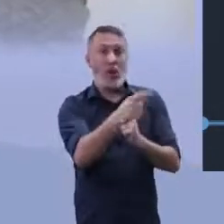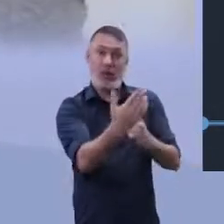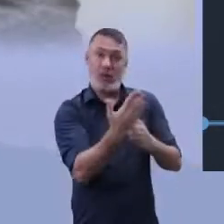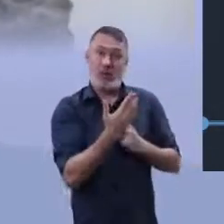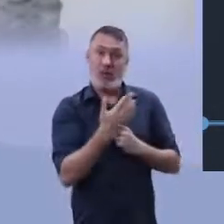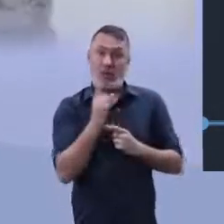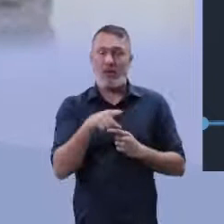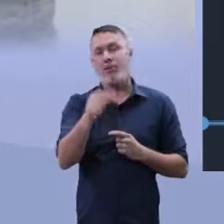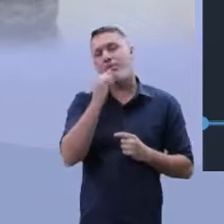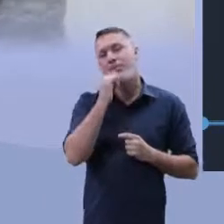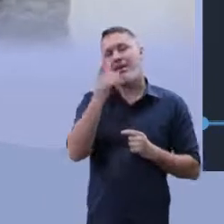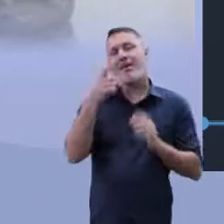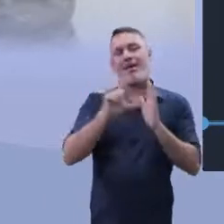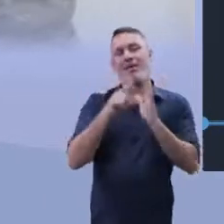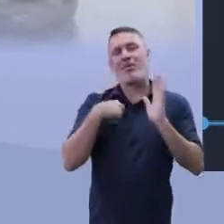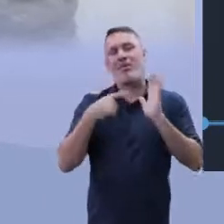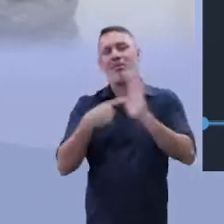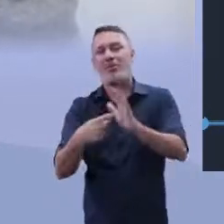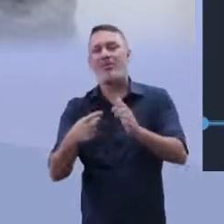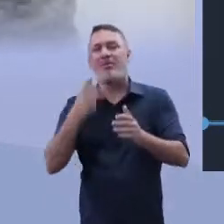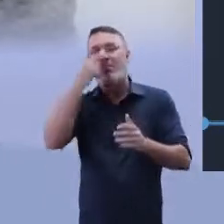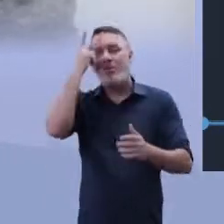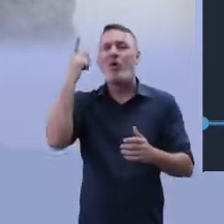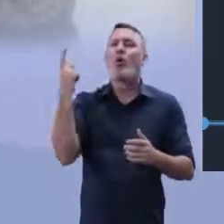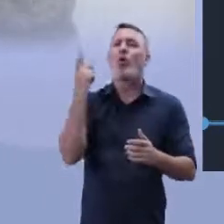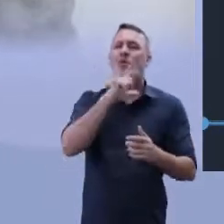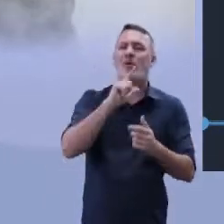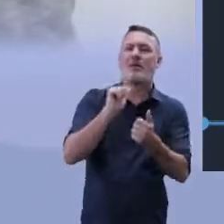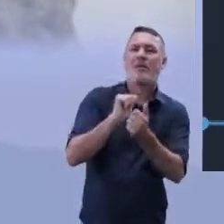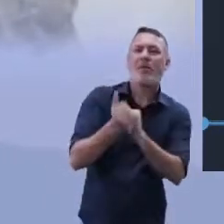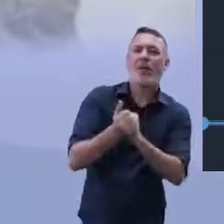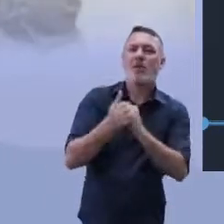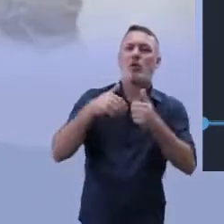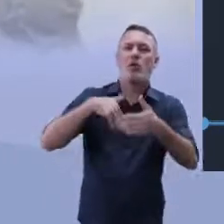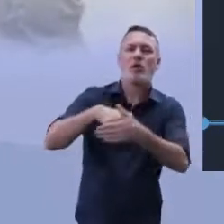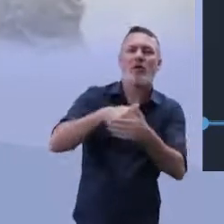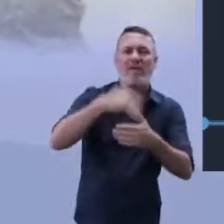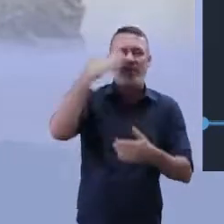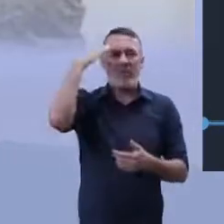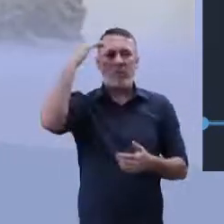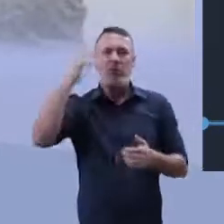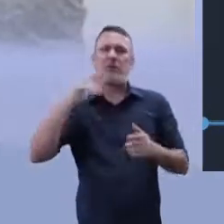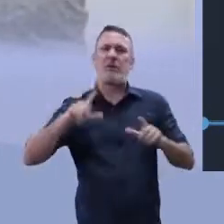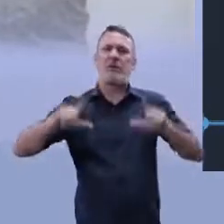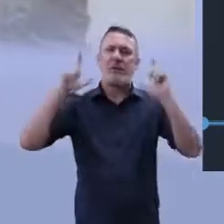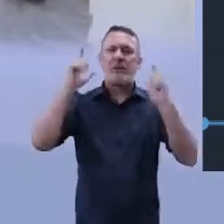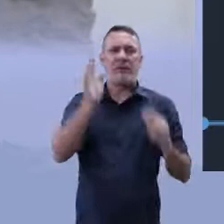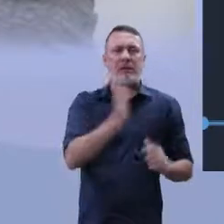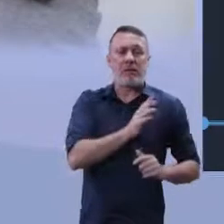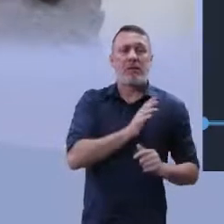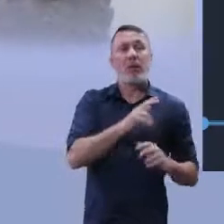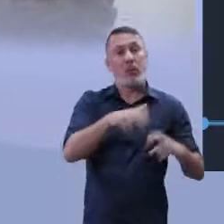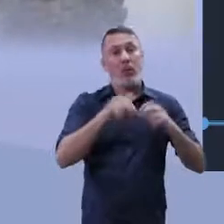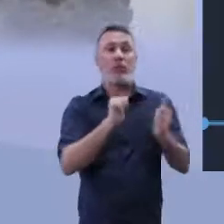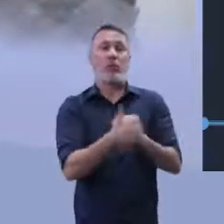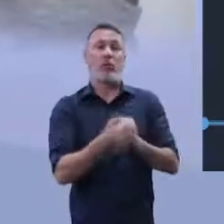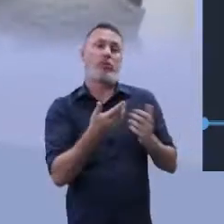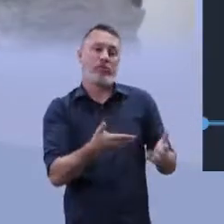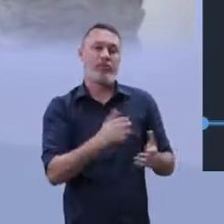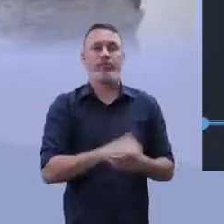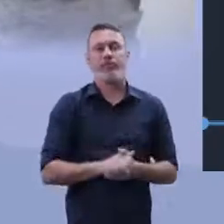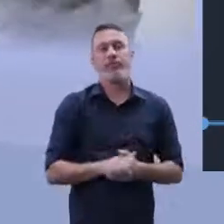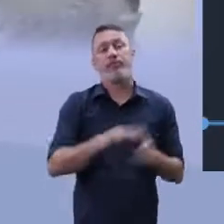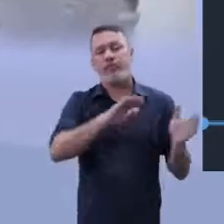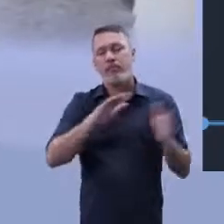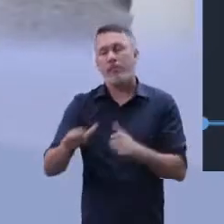aí. Pense nos jogadores, nos nadadores, as pessoas que conseguiram galgar o sucesso, alcançar o sucesso. Mas olha